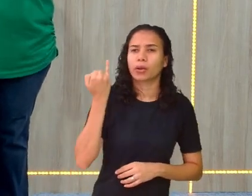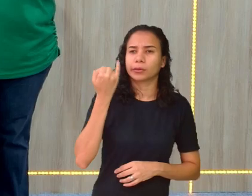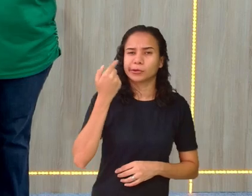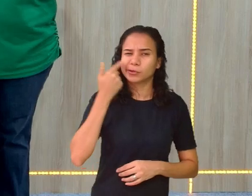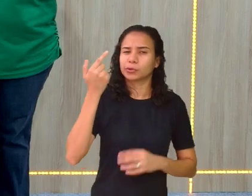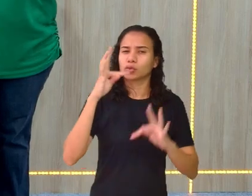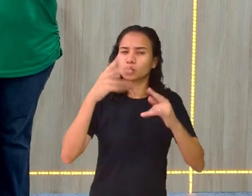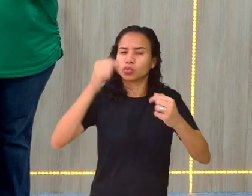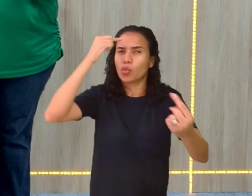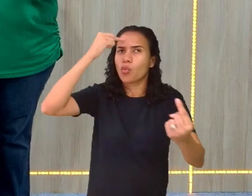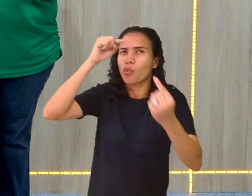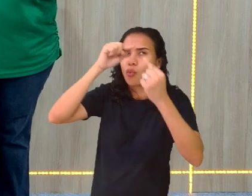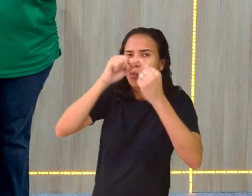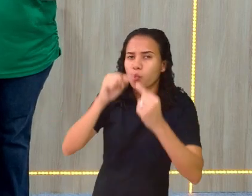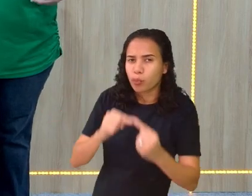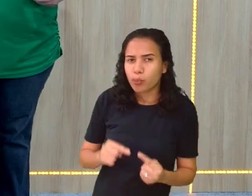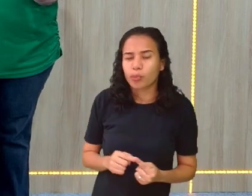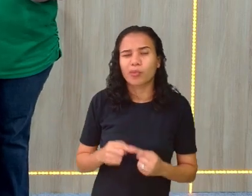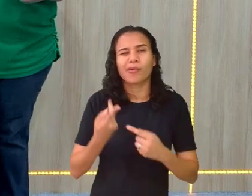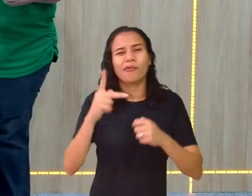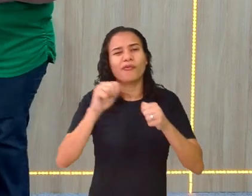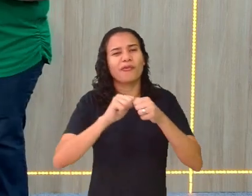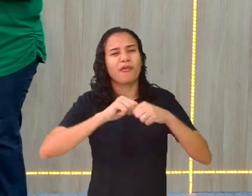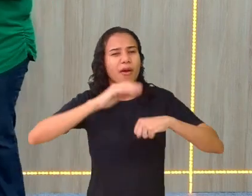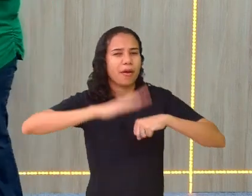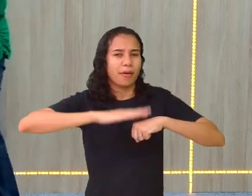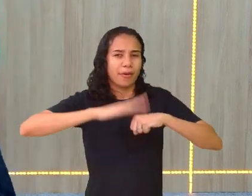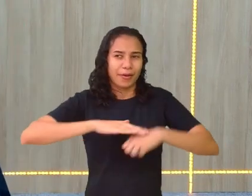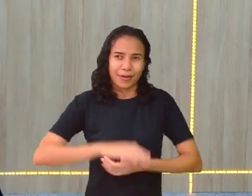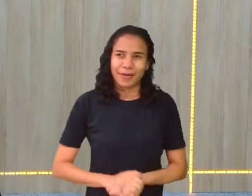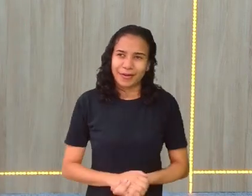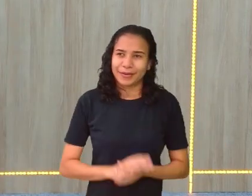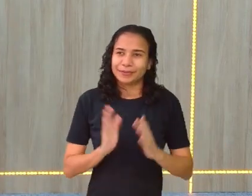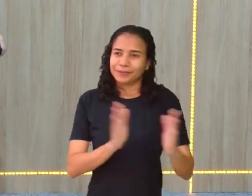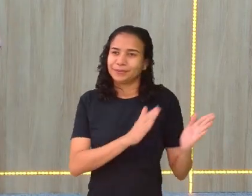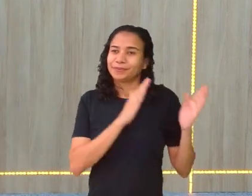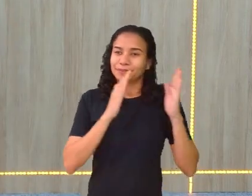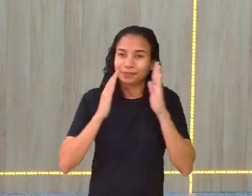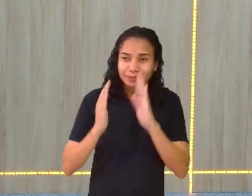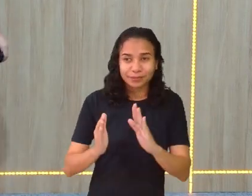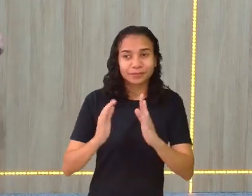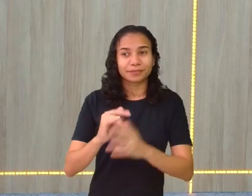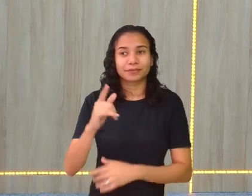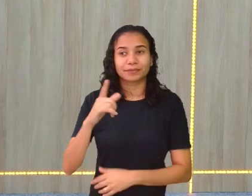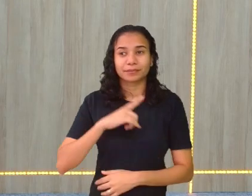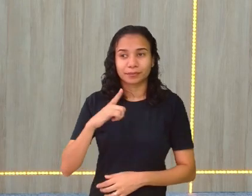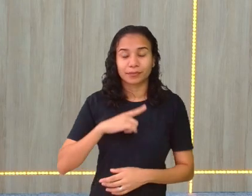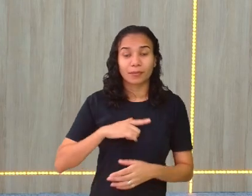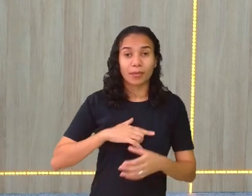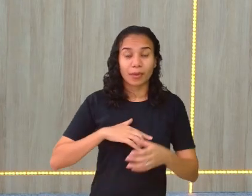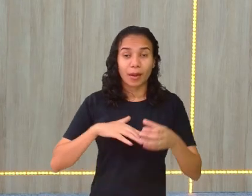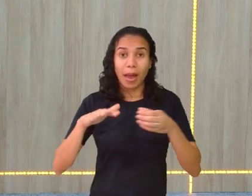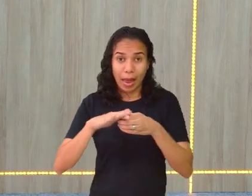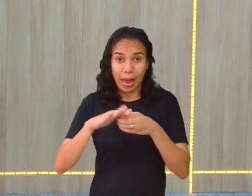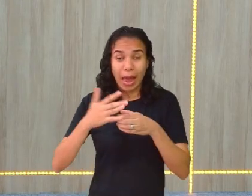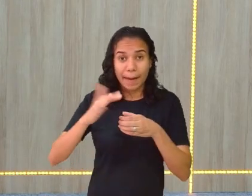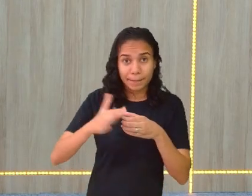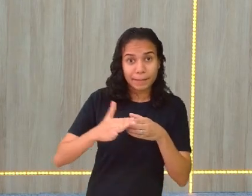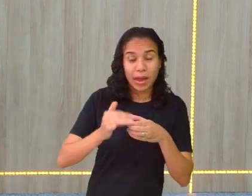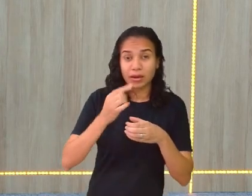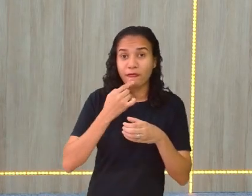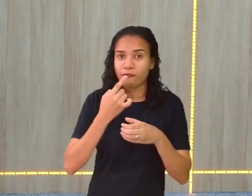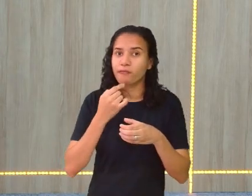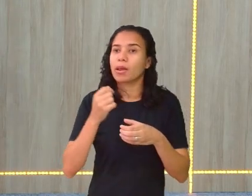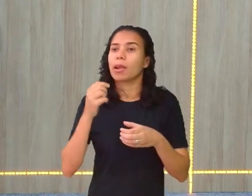Está tudo interligado. Isso você faz automaticamente. Seguindo. A caneca média,